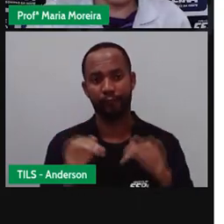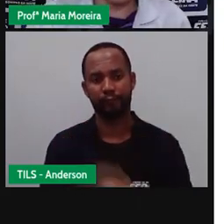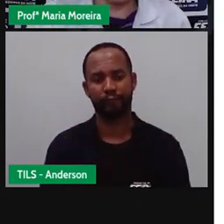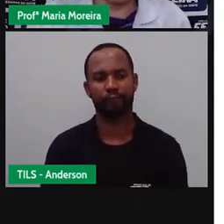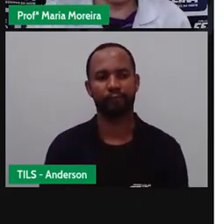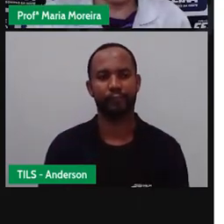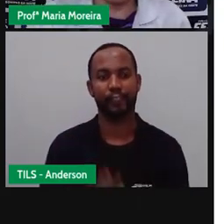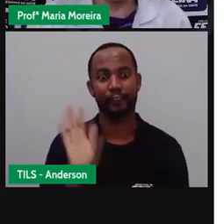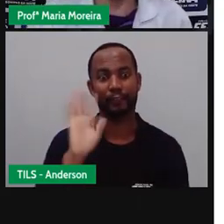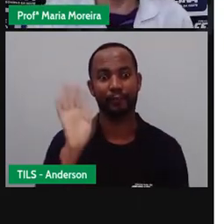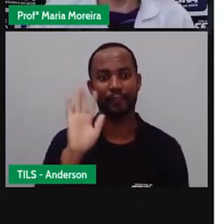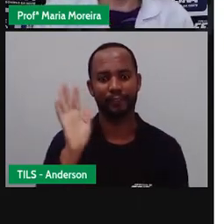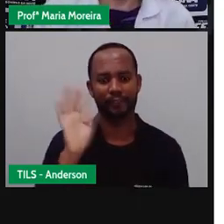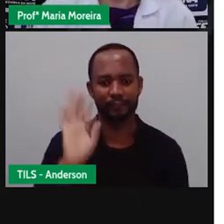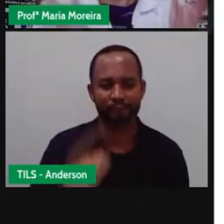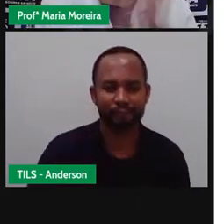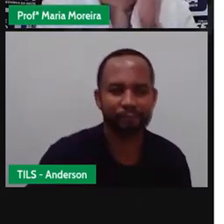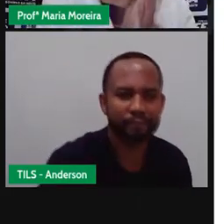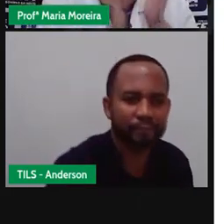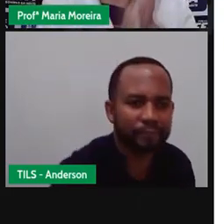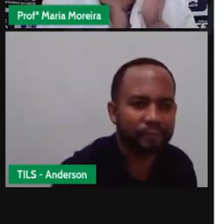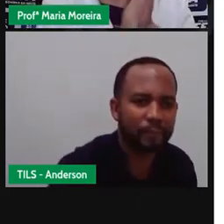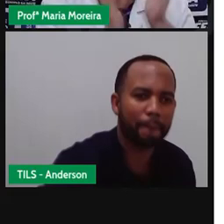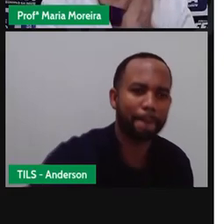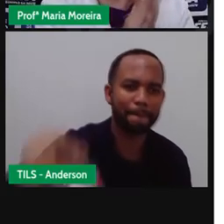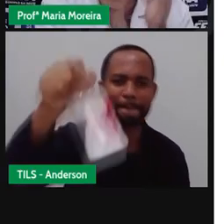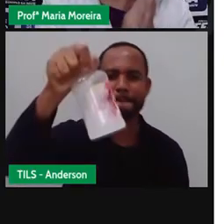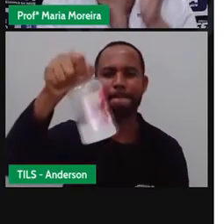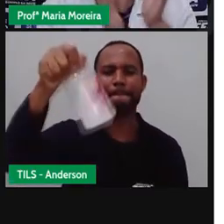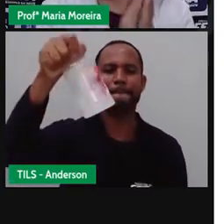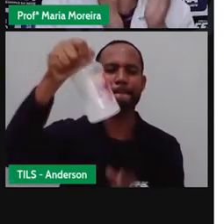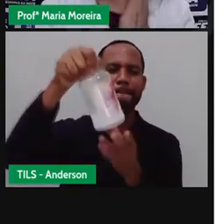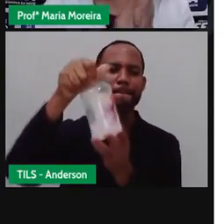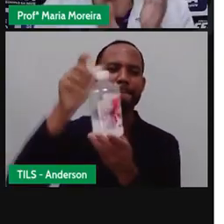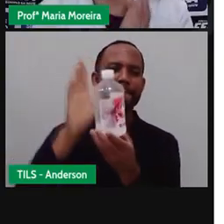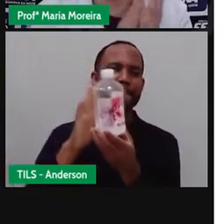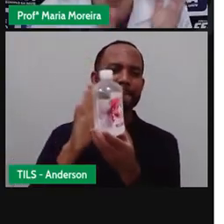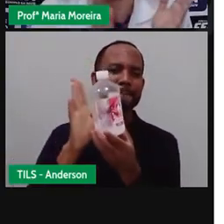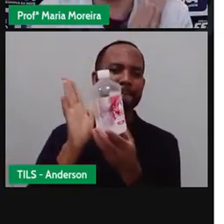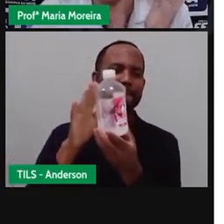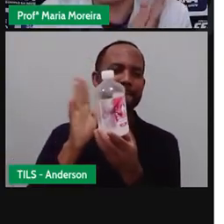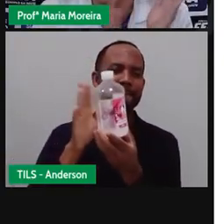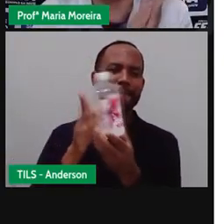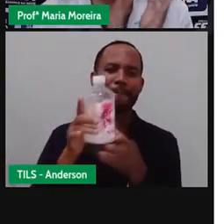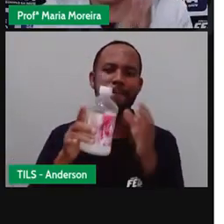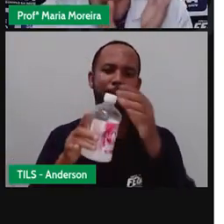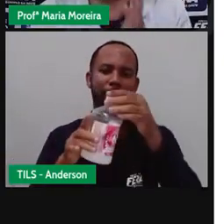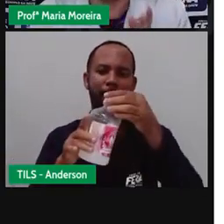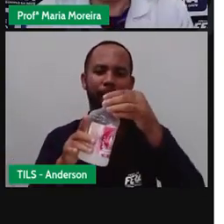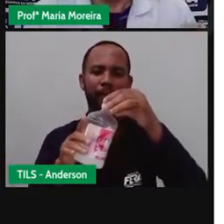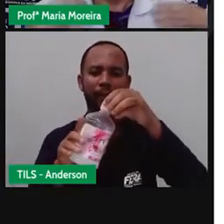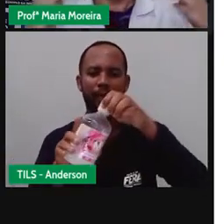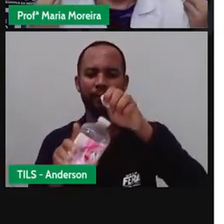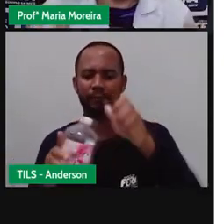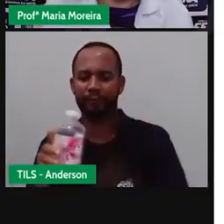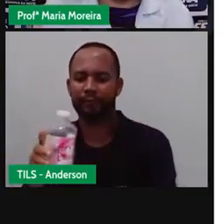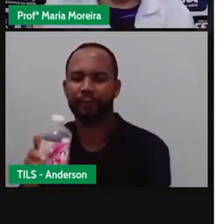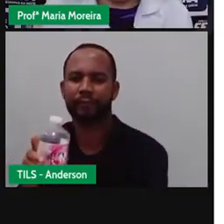nos despedir Anderson Pois é Lava uma mão Lava outra Lava uma mão